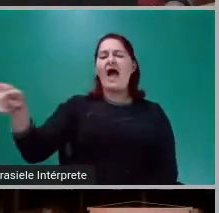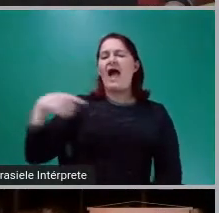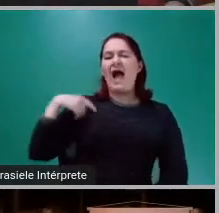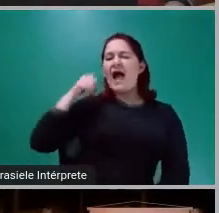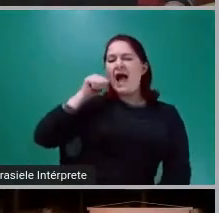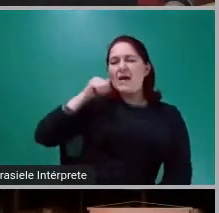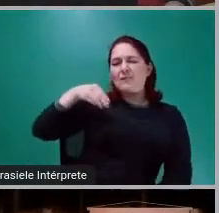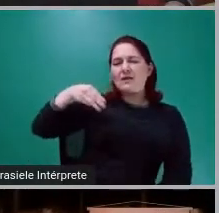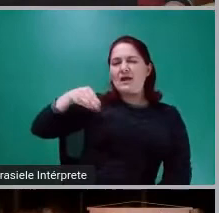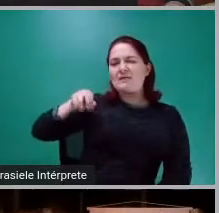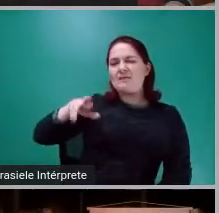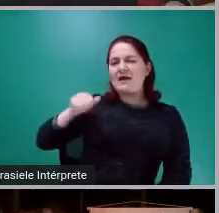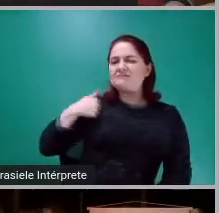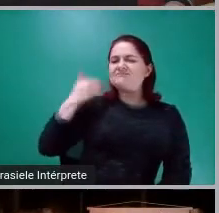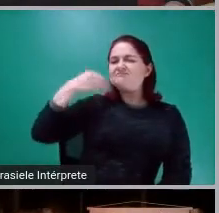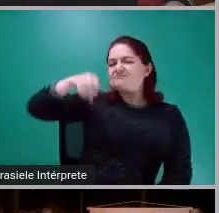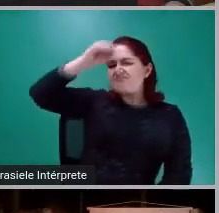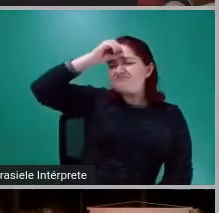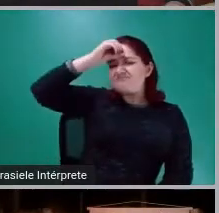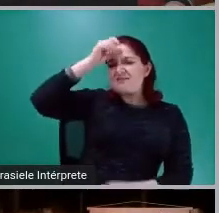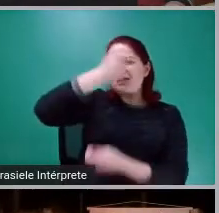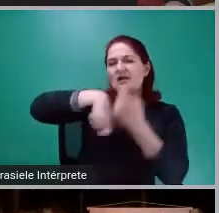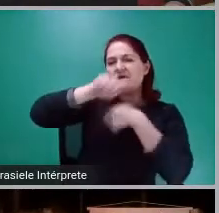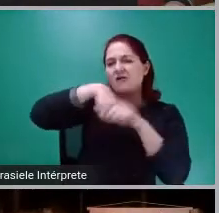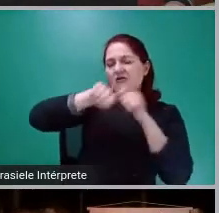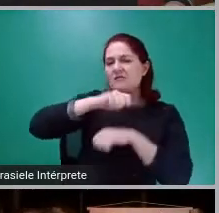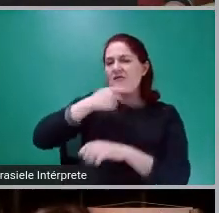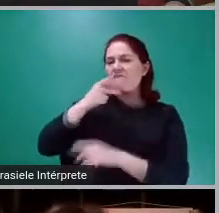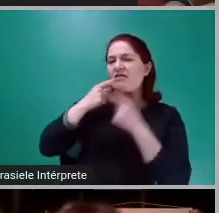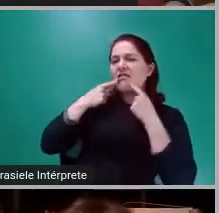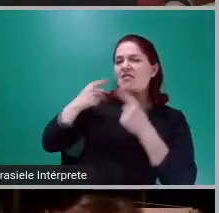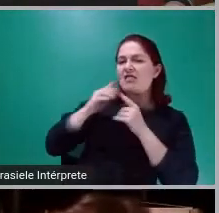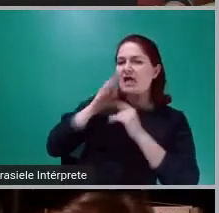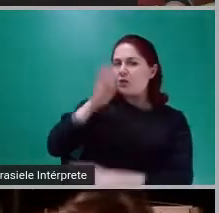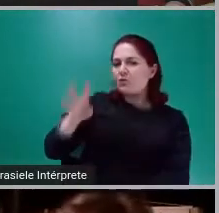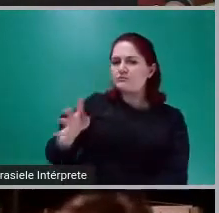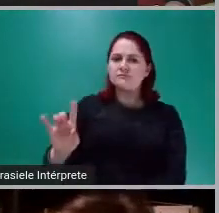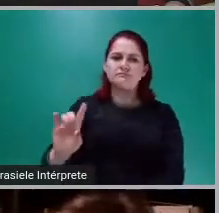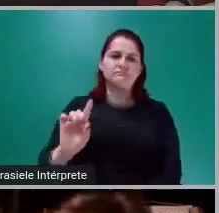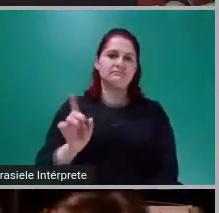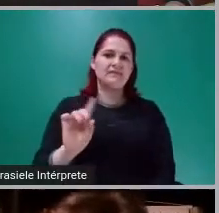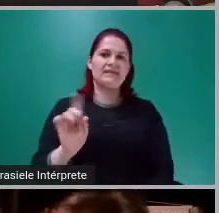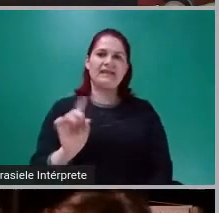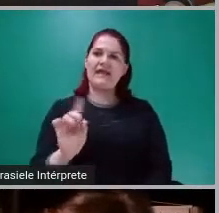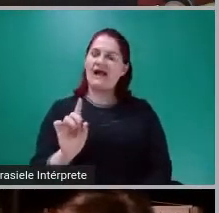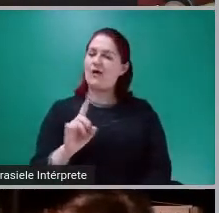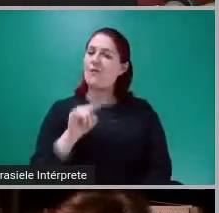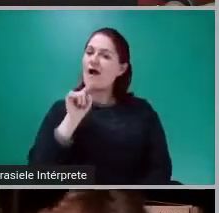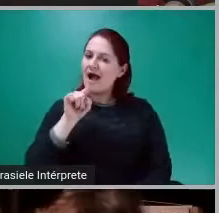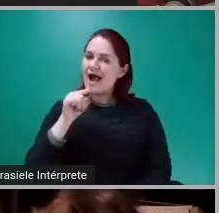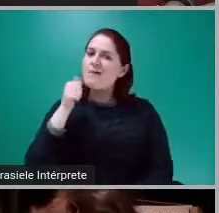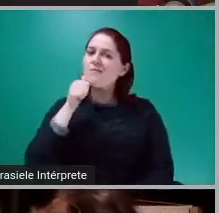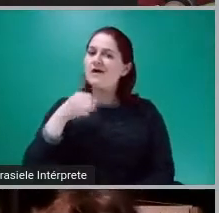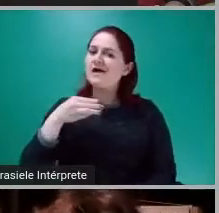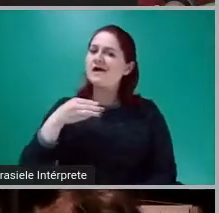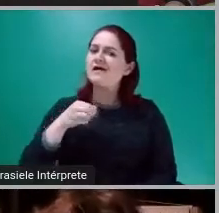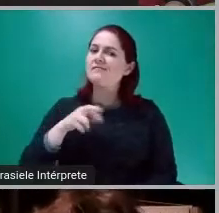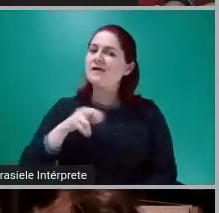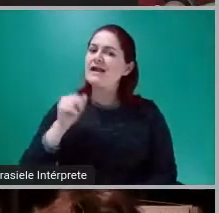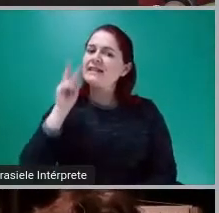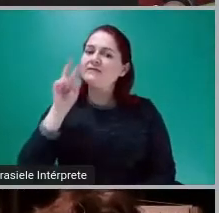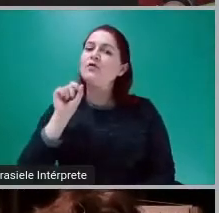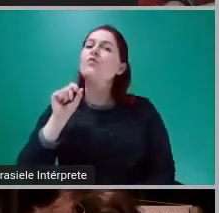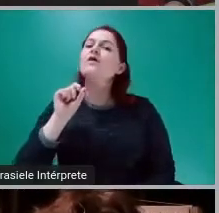colegas economistas supostamente de esquerdas. Não, é porque ela está vendo o que estão fazendo no país para que se ganhe mais dinheiro.